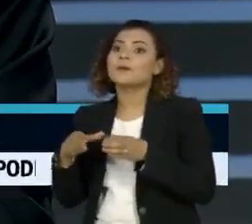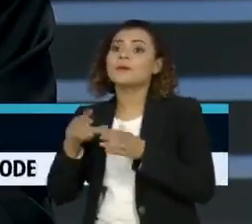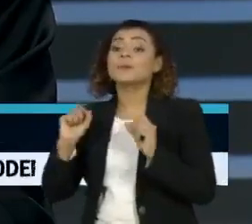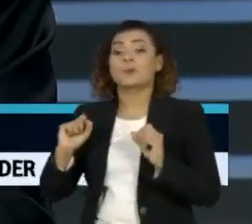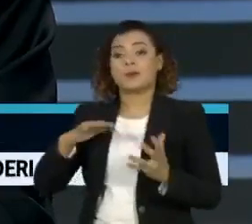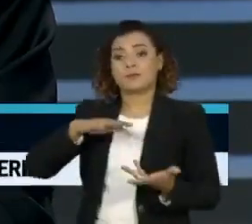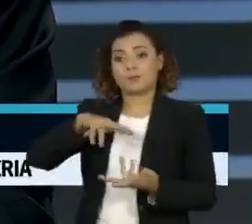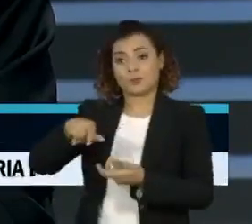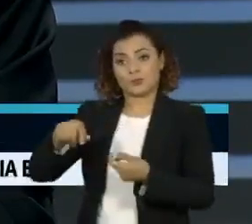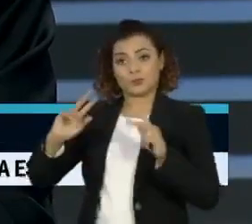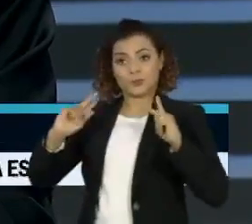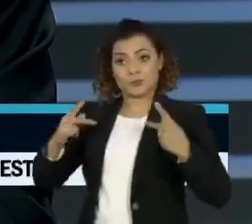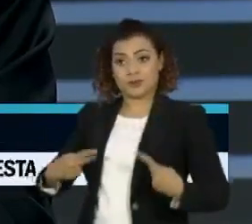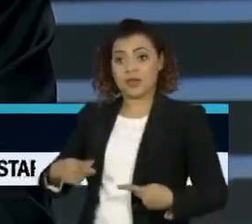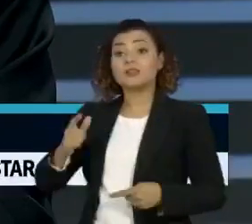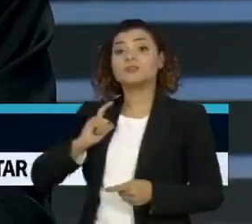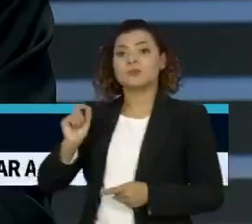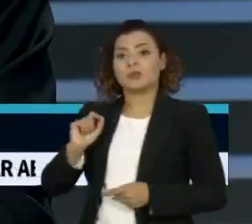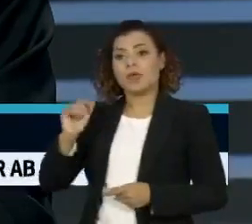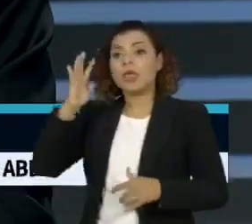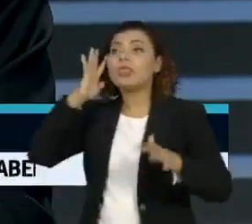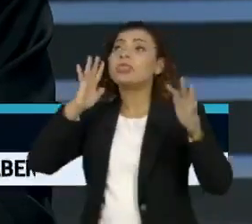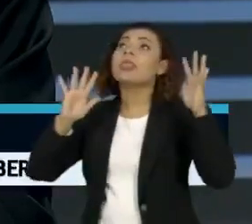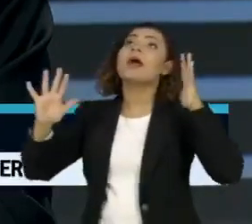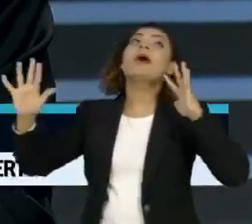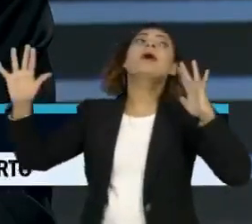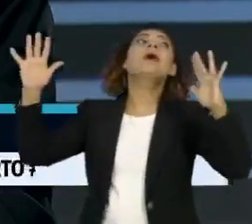da humanidade que tem vocação ao delírio.